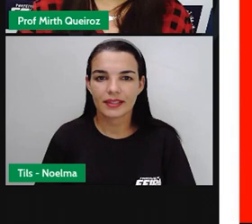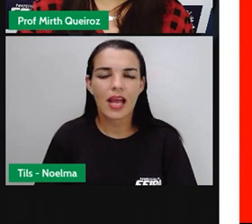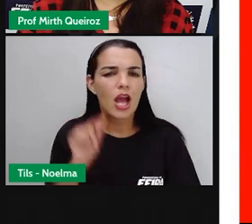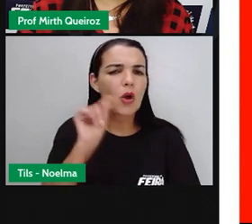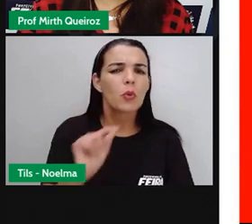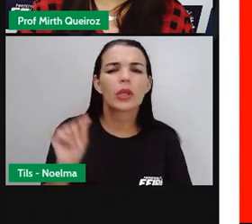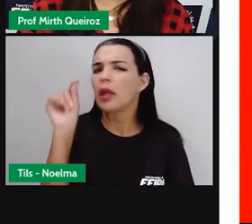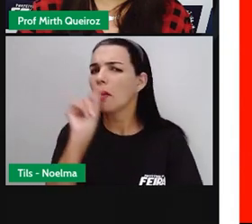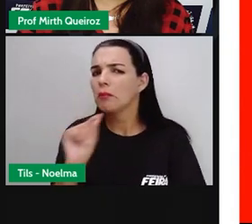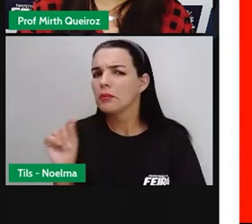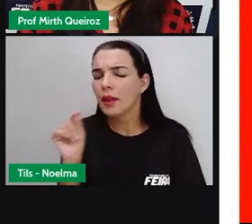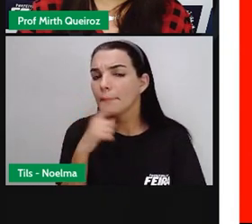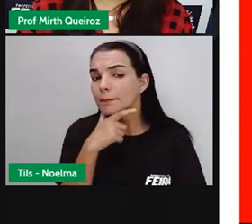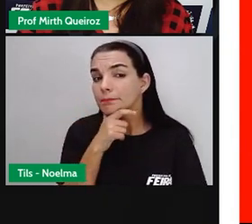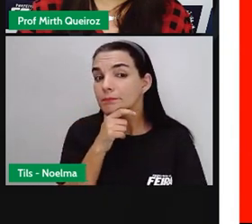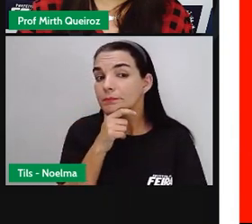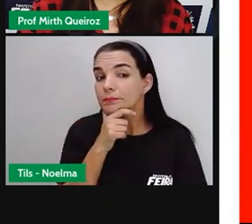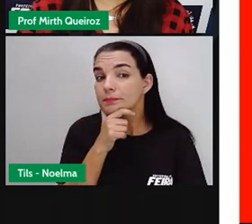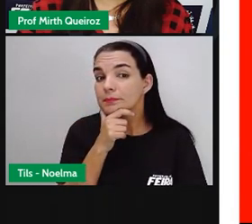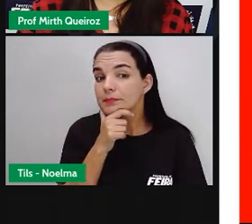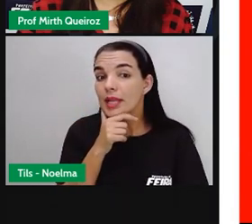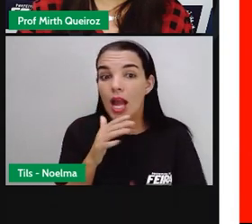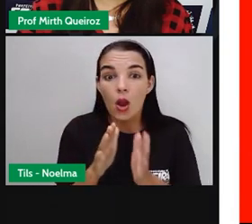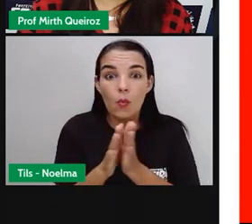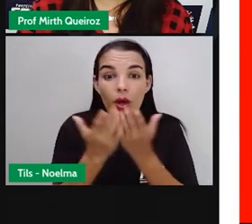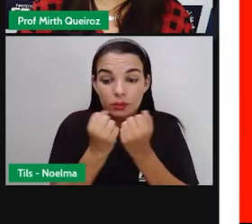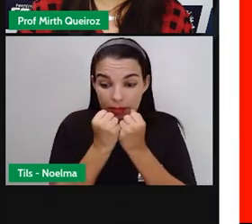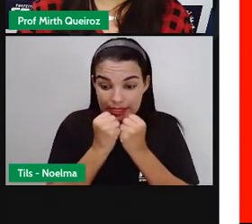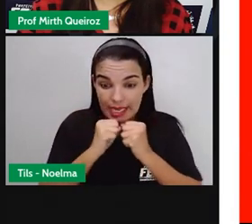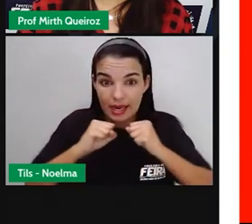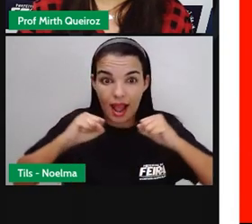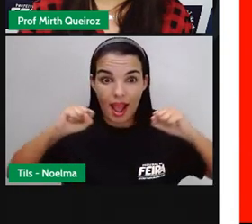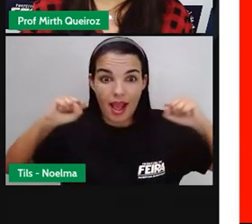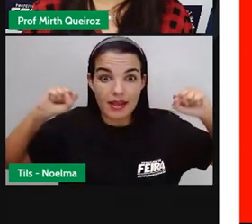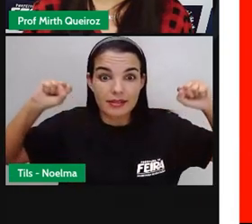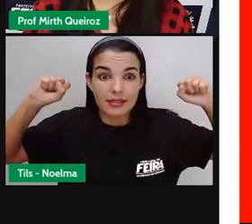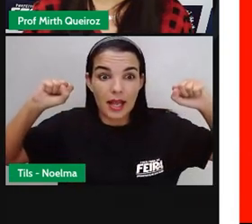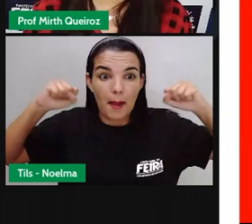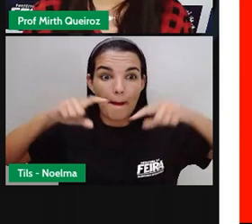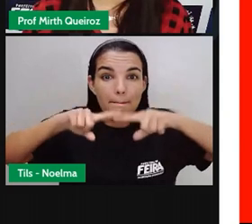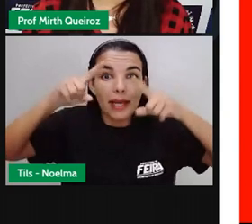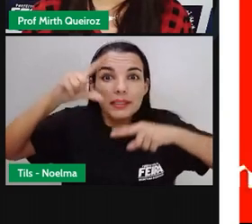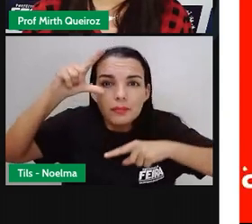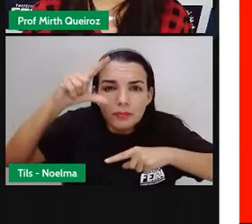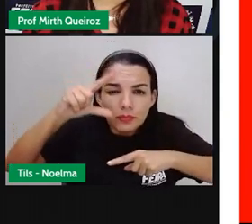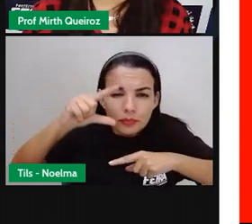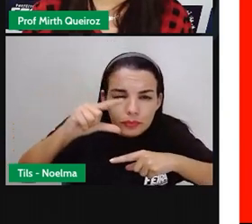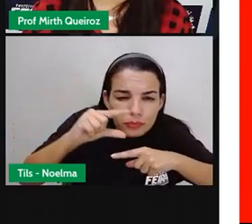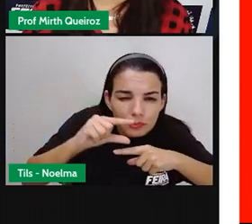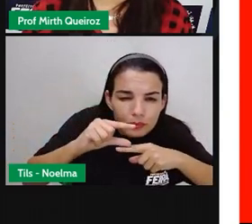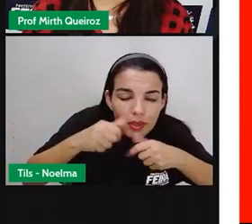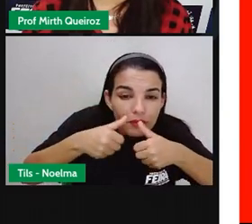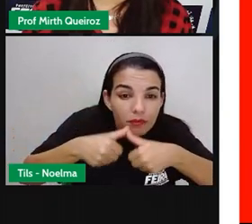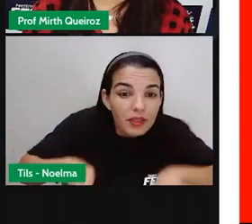O que é? que é? Quanto mais cresce, mais baixo fica.